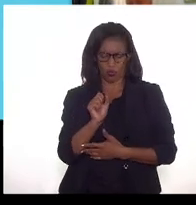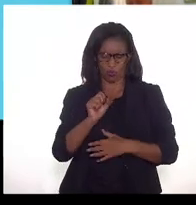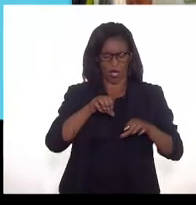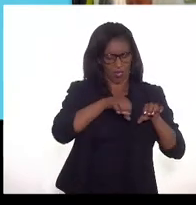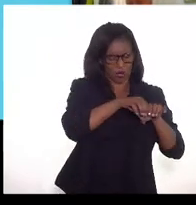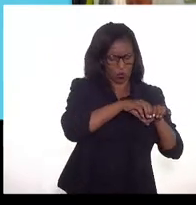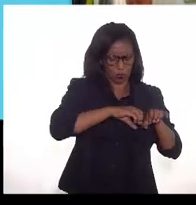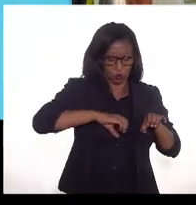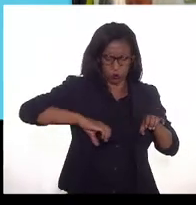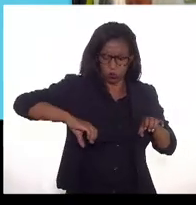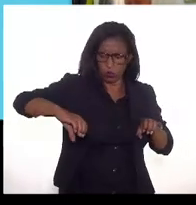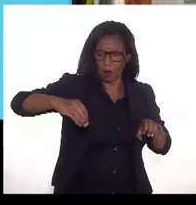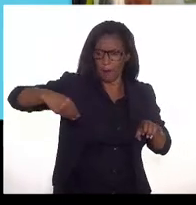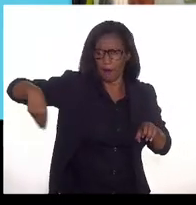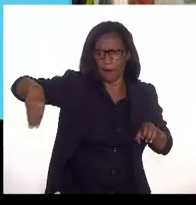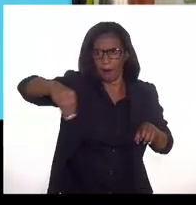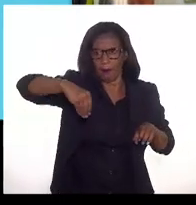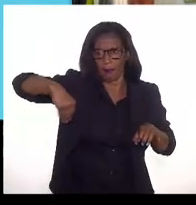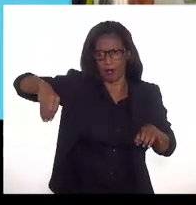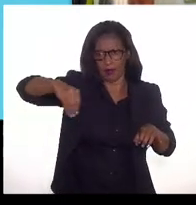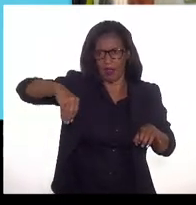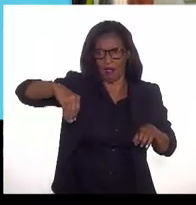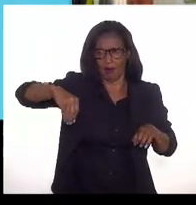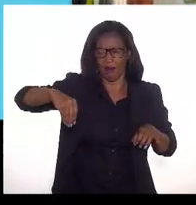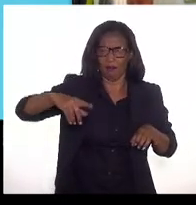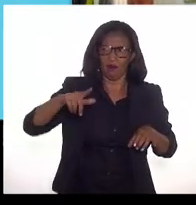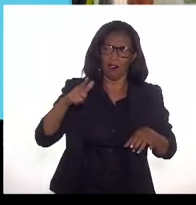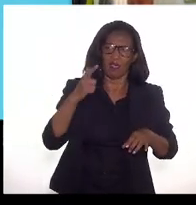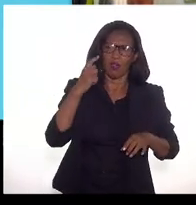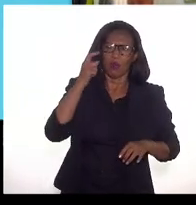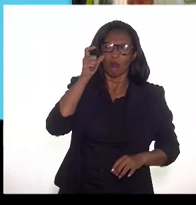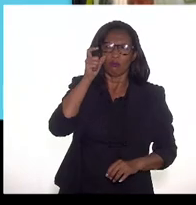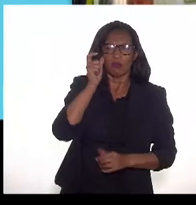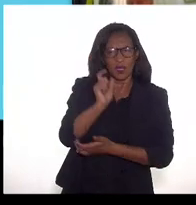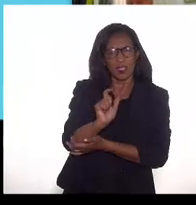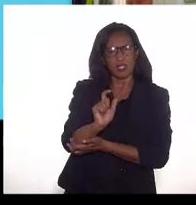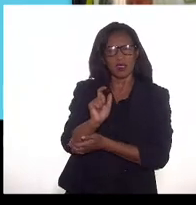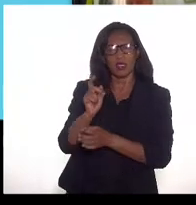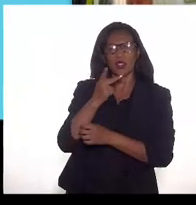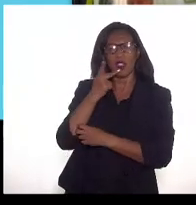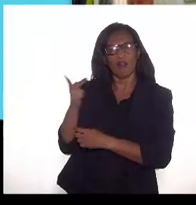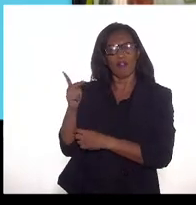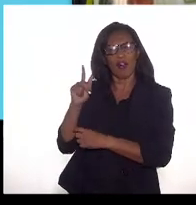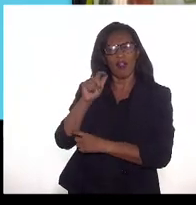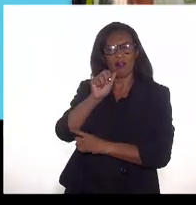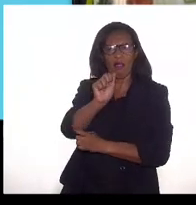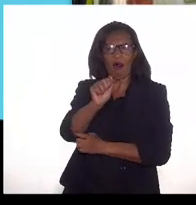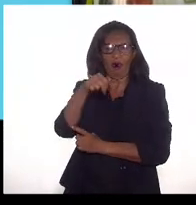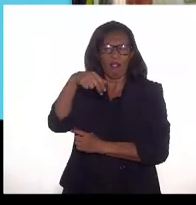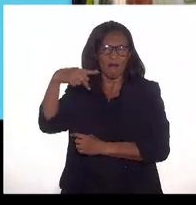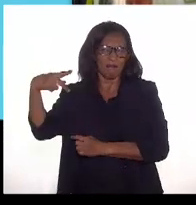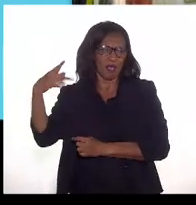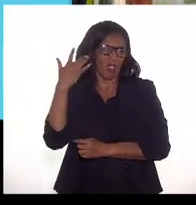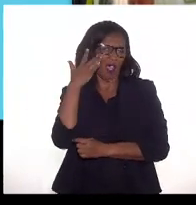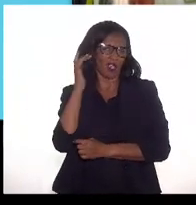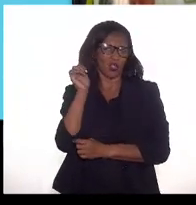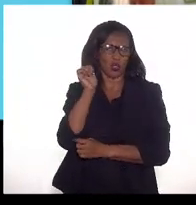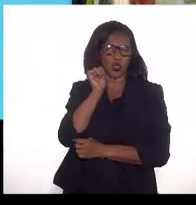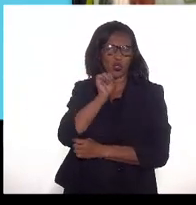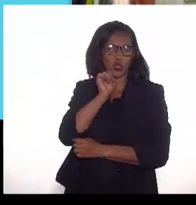fala da ANP que eu achei muito interessante, e acho que foi a Mariana Cavadinha que